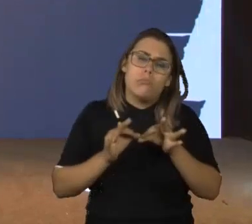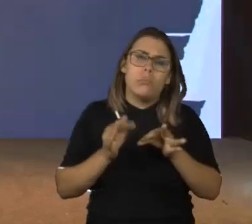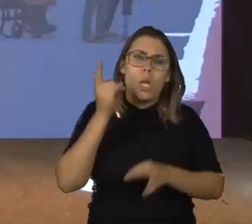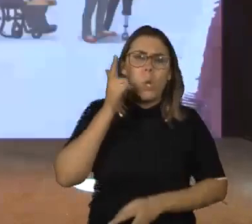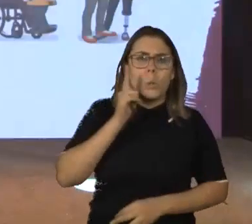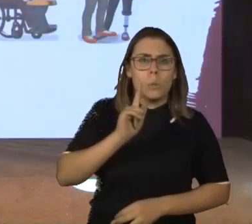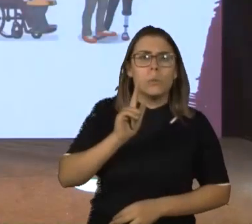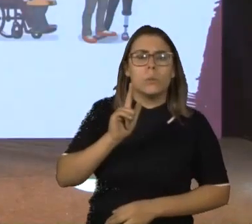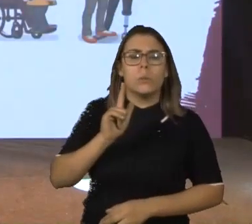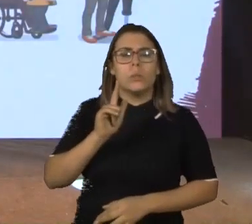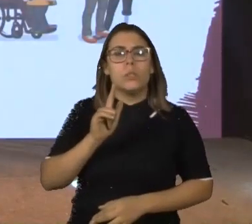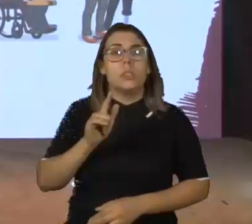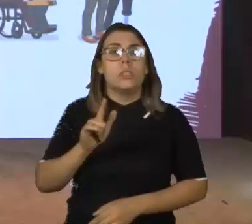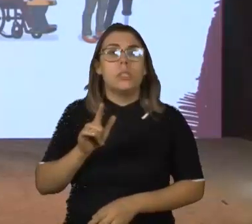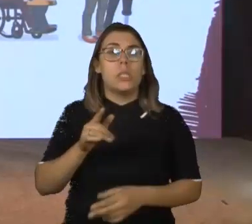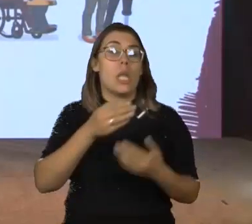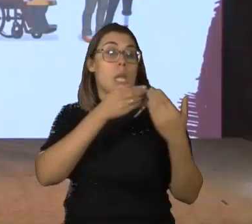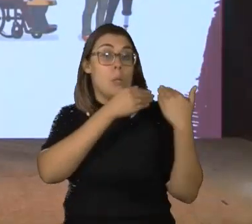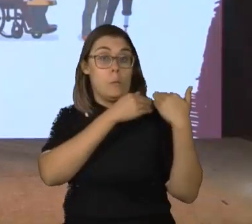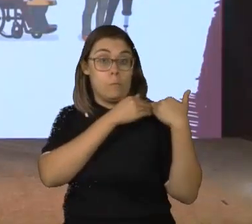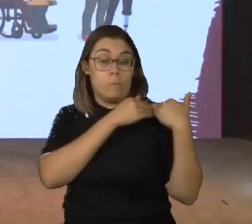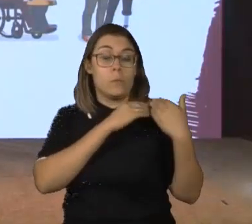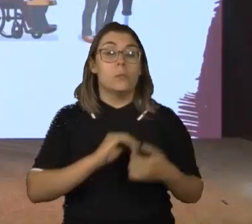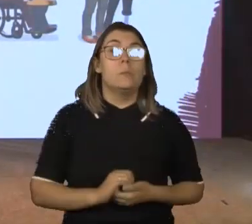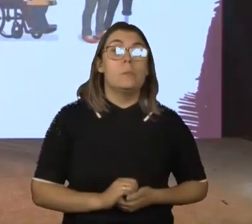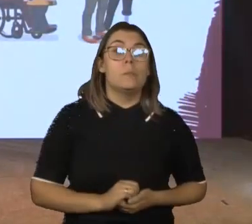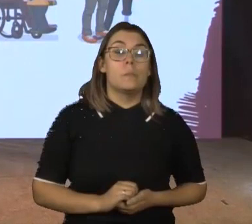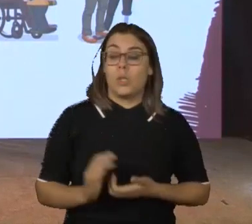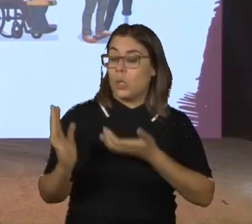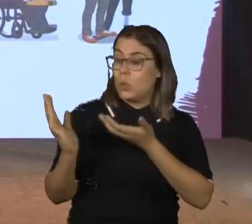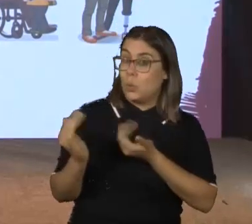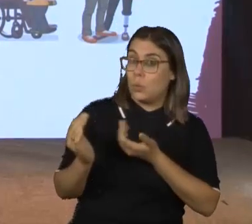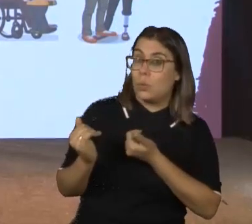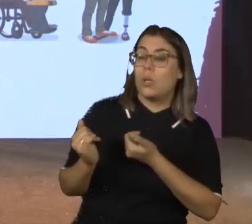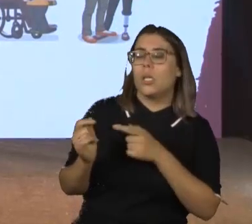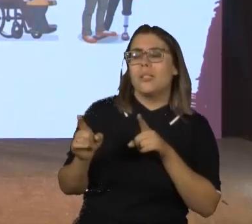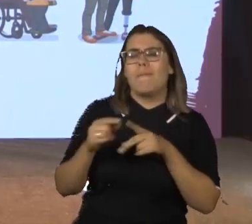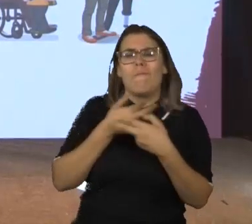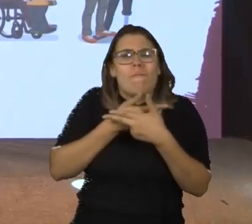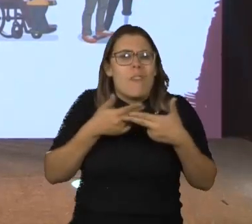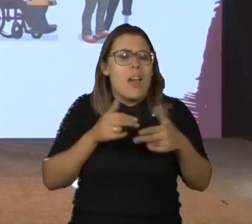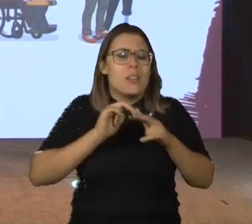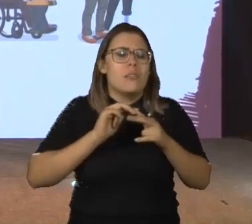uma maturidade sexual. Na adolescência, existem mudanças psicológicas, biológicas,